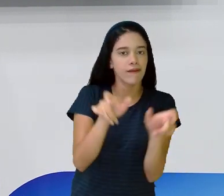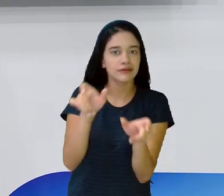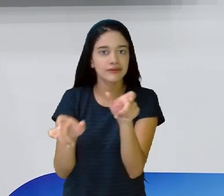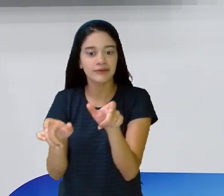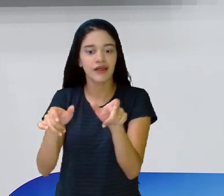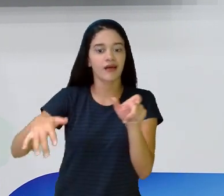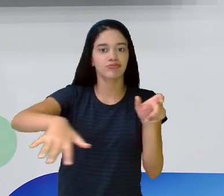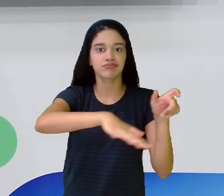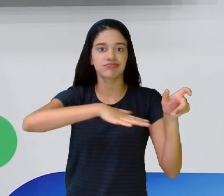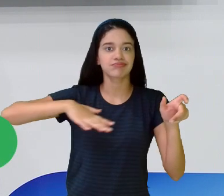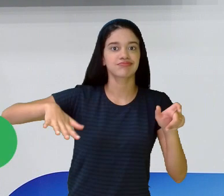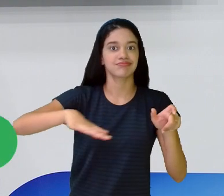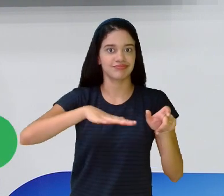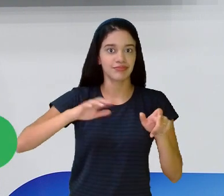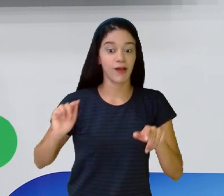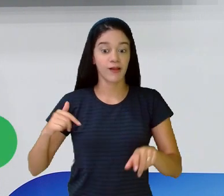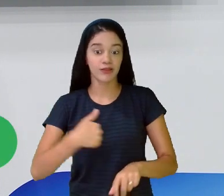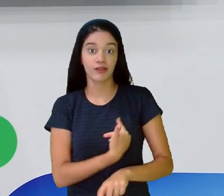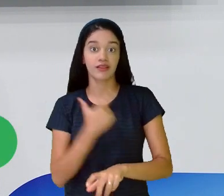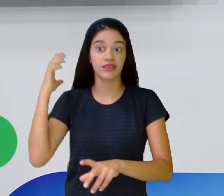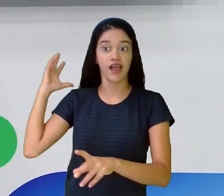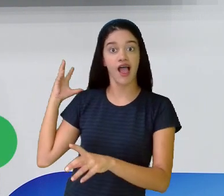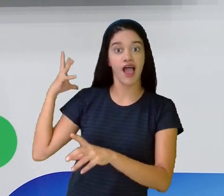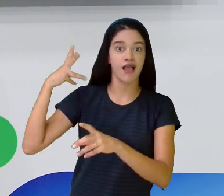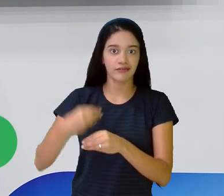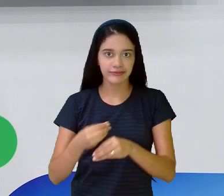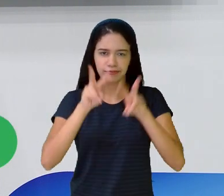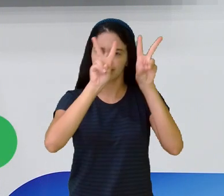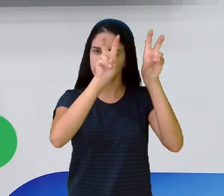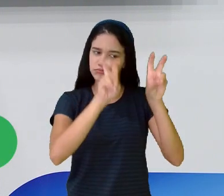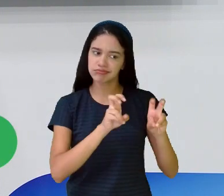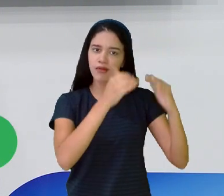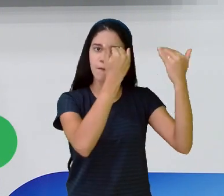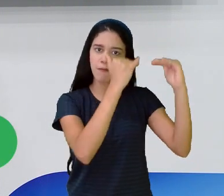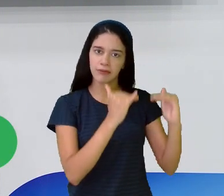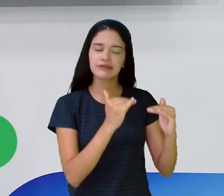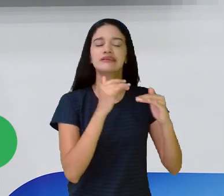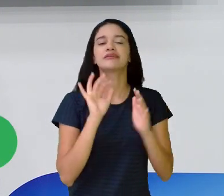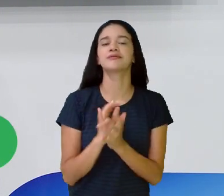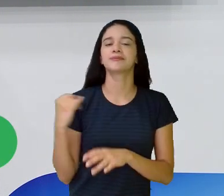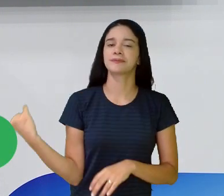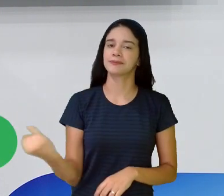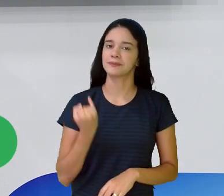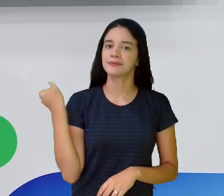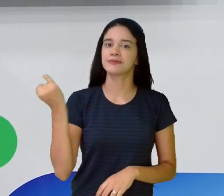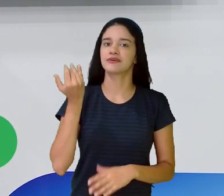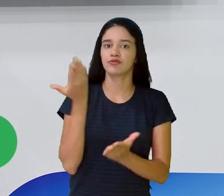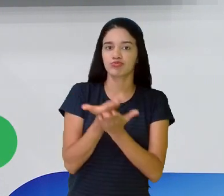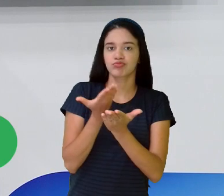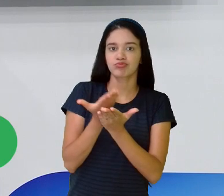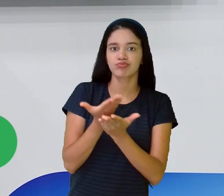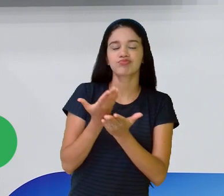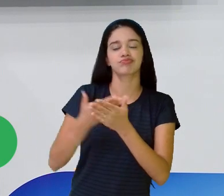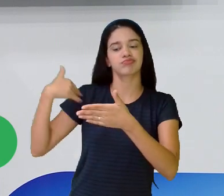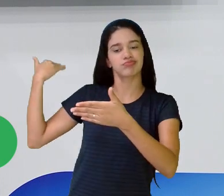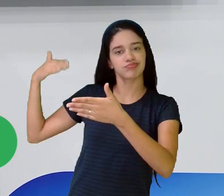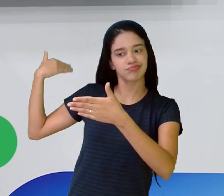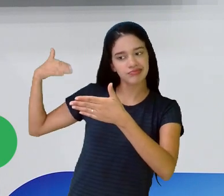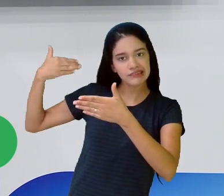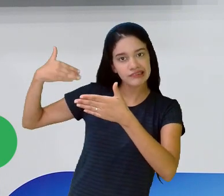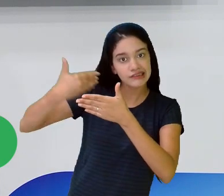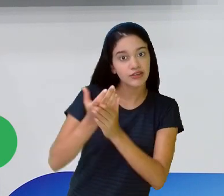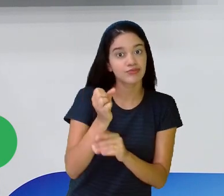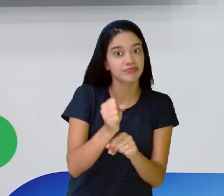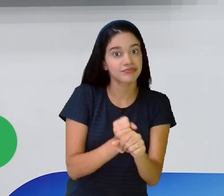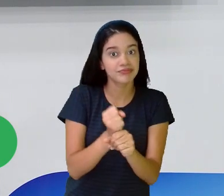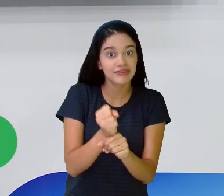e ambientes. A gente está revisando aí alguns assuntos importantes que foram trabalhados ao longo aí de todo